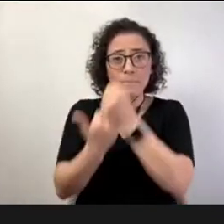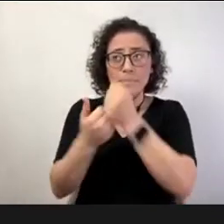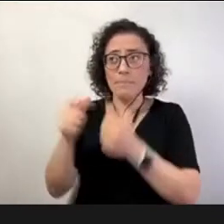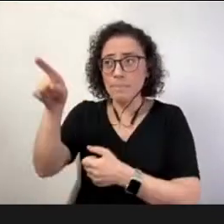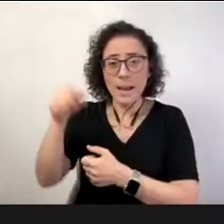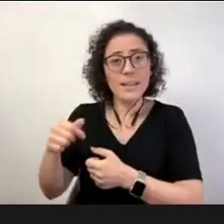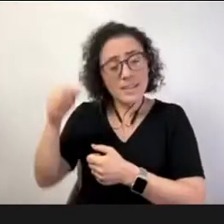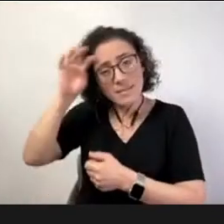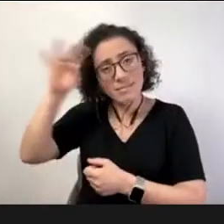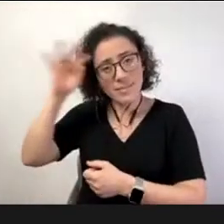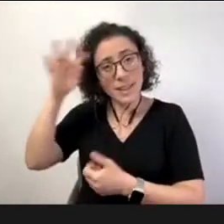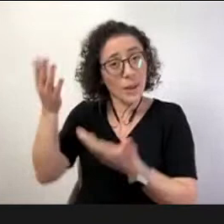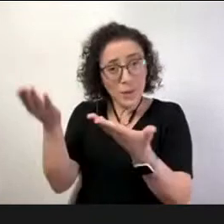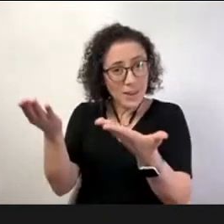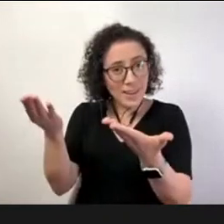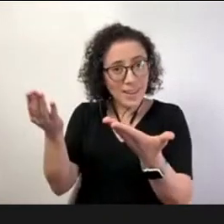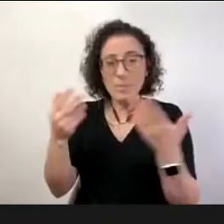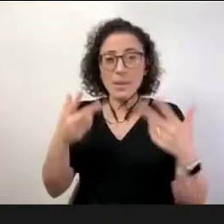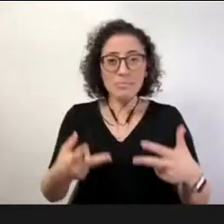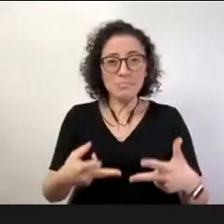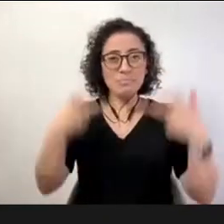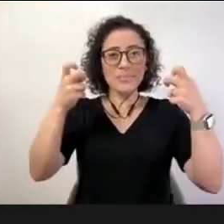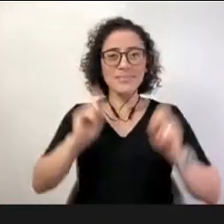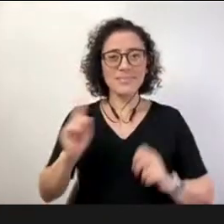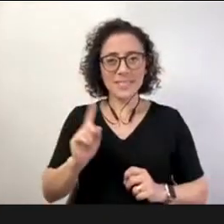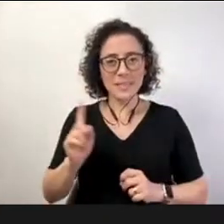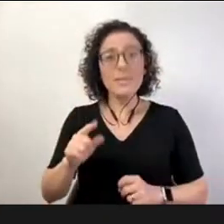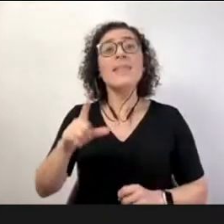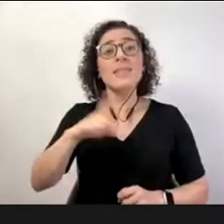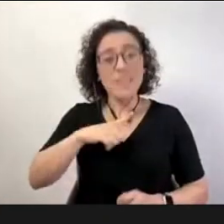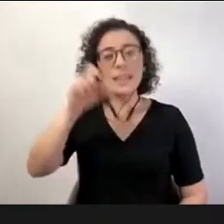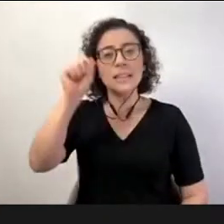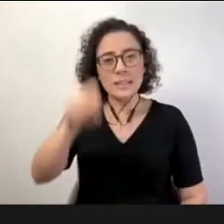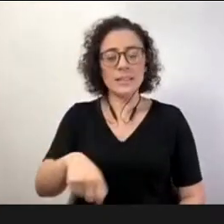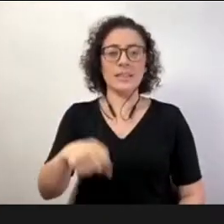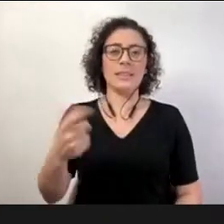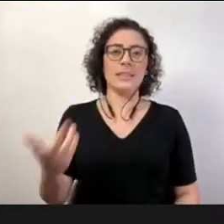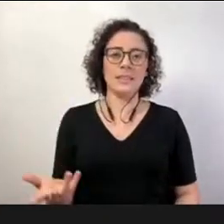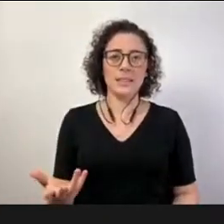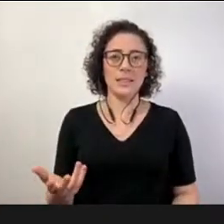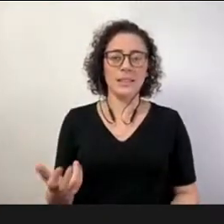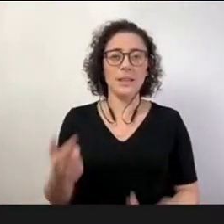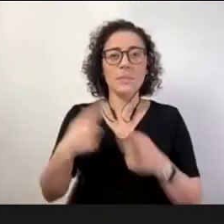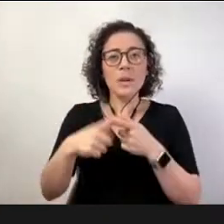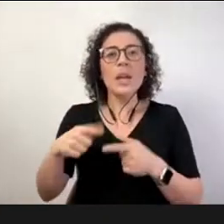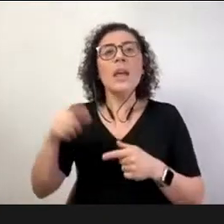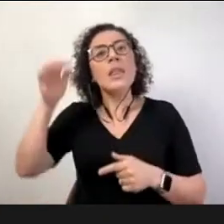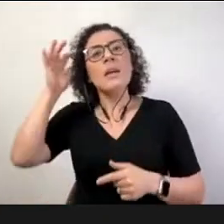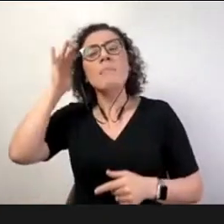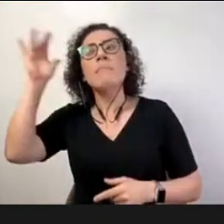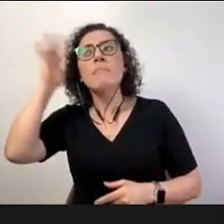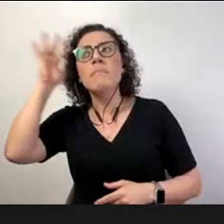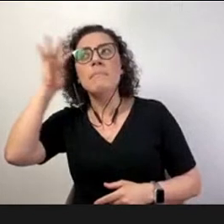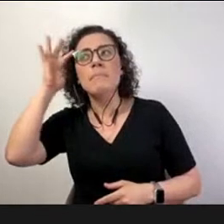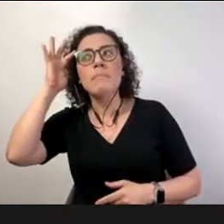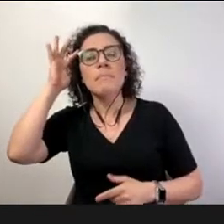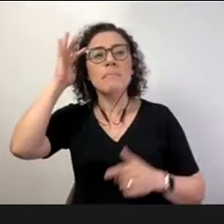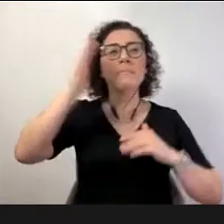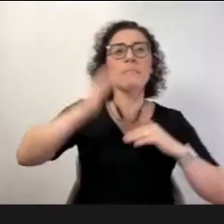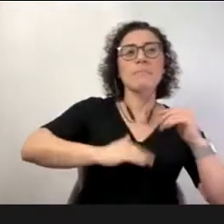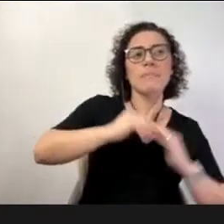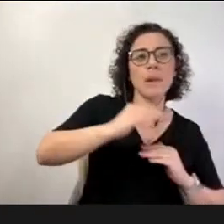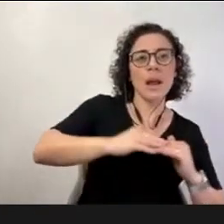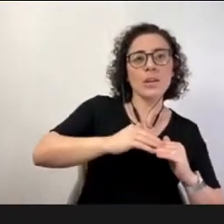este embutido entre o que é a teoria e o que é a prática no sentido de